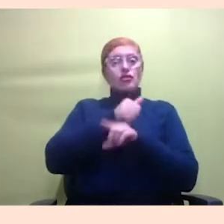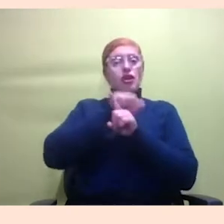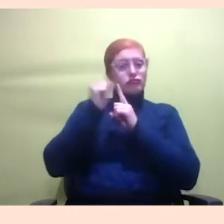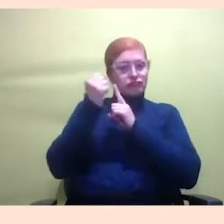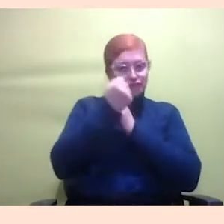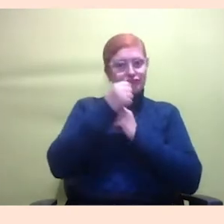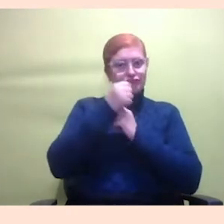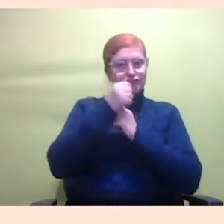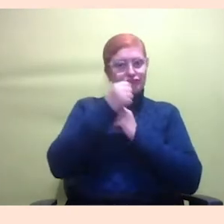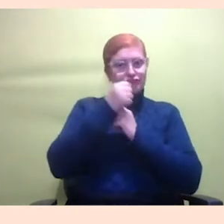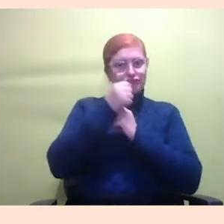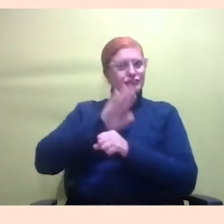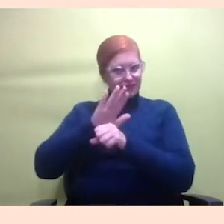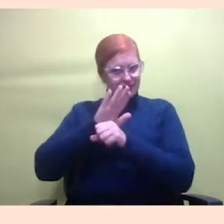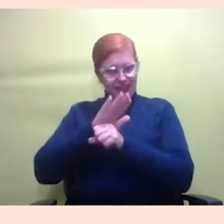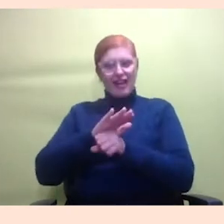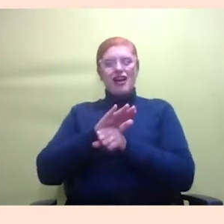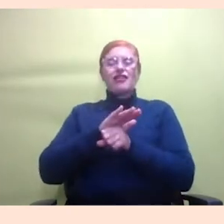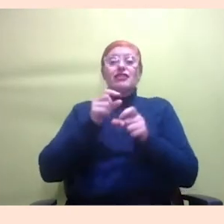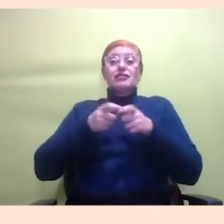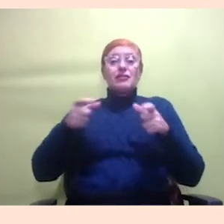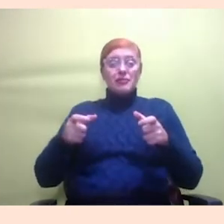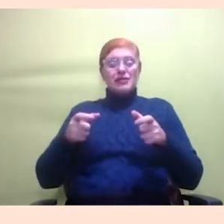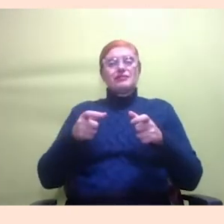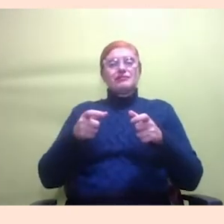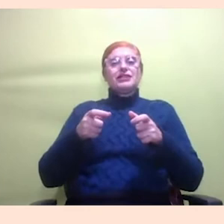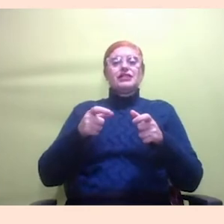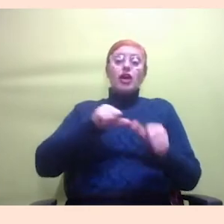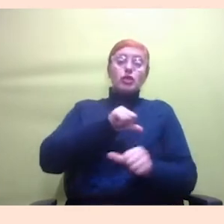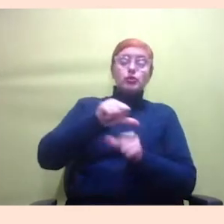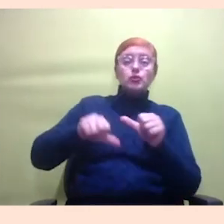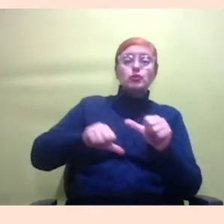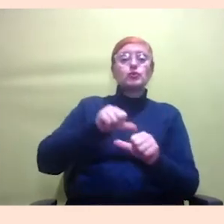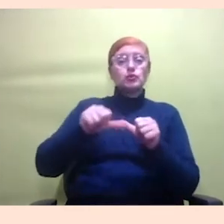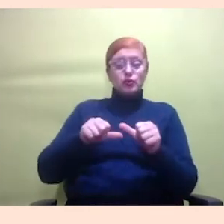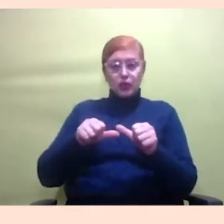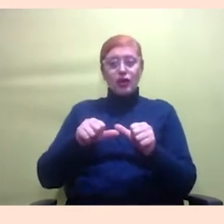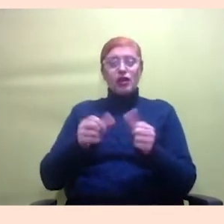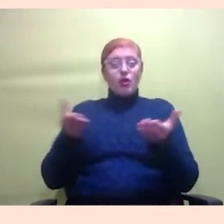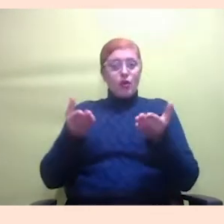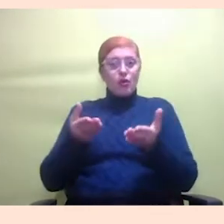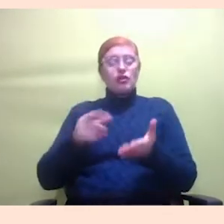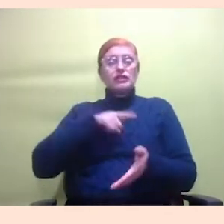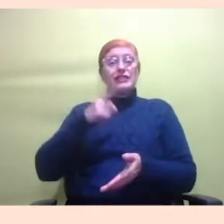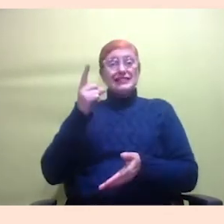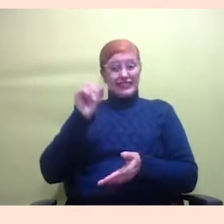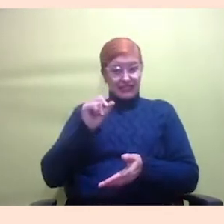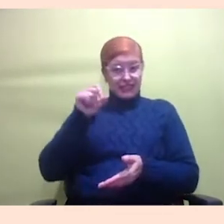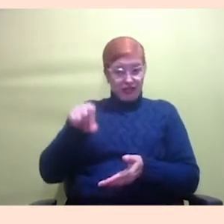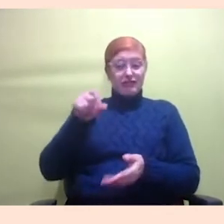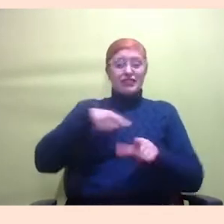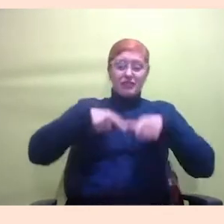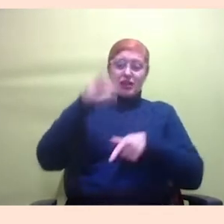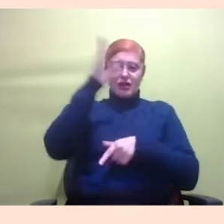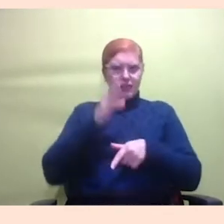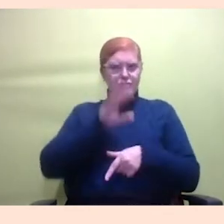uma organização em Salvador e passa a estar em grande parte do Brasil. Hoje a gente está em 19 estados do Brasil fazendo esse trabalho de forma voluntária e gratuita para